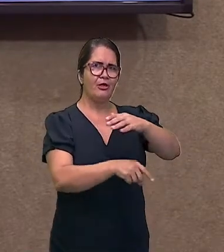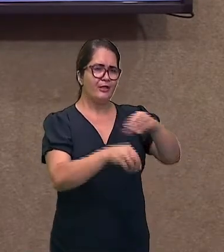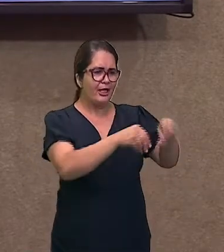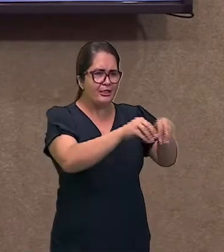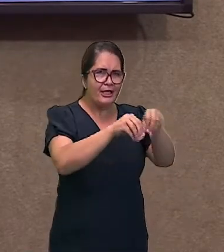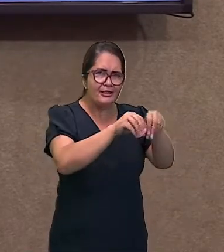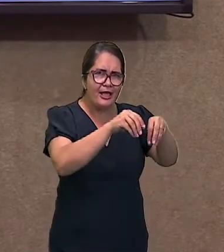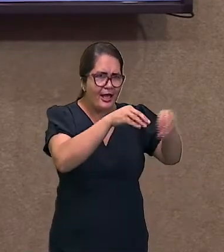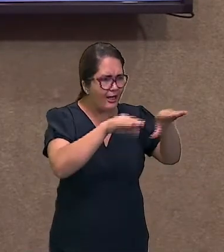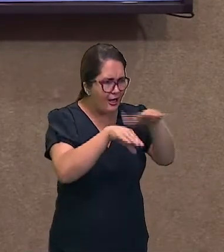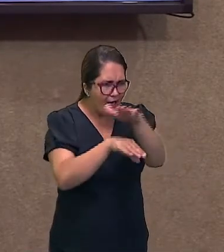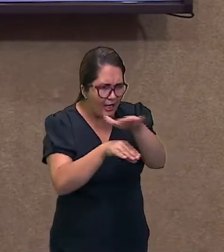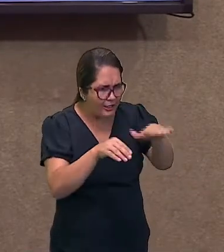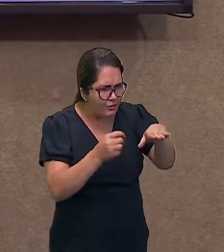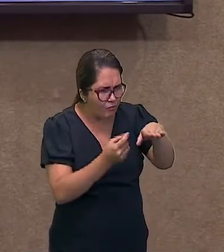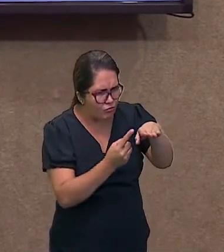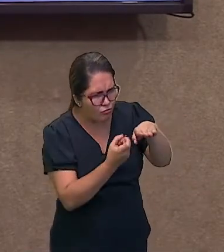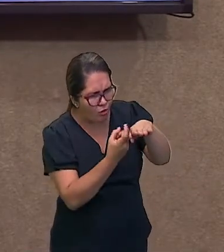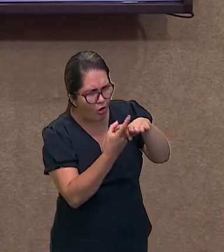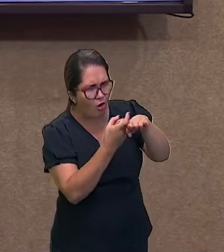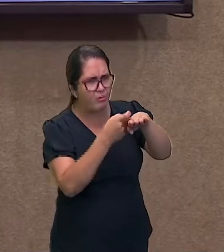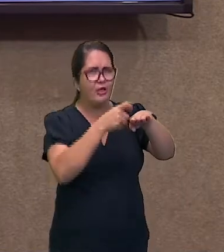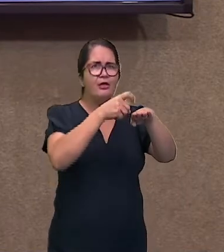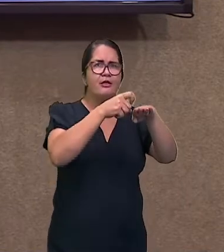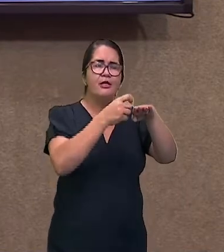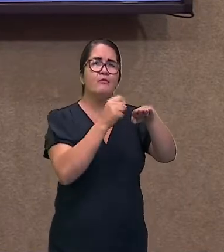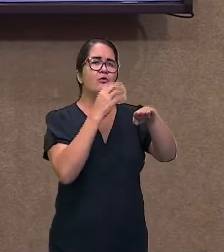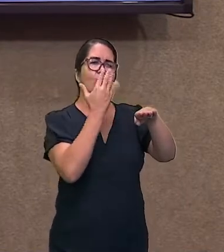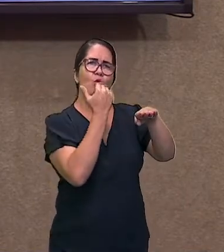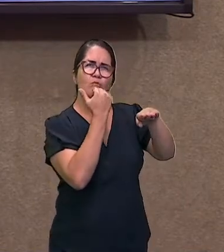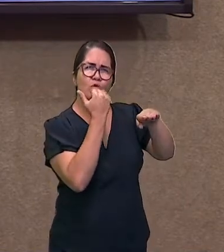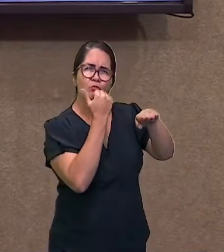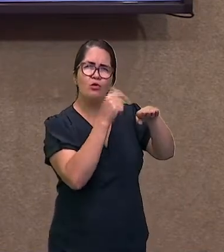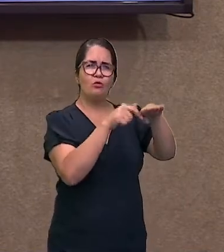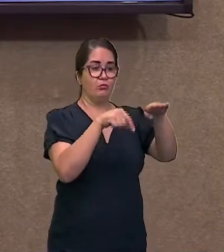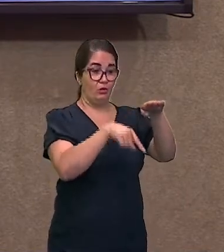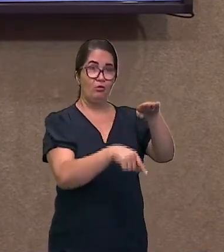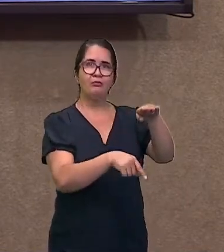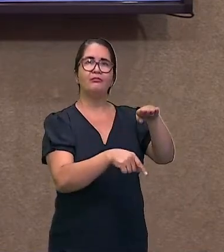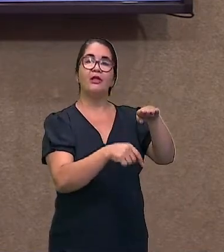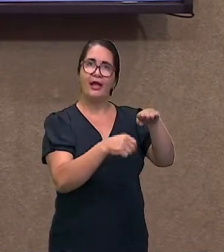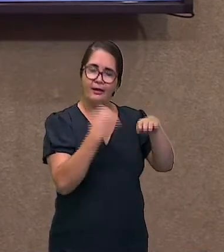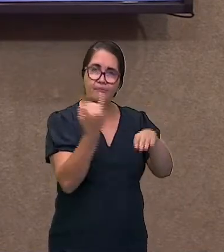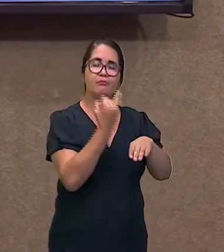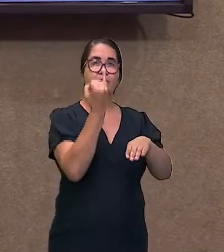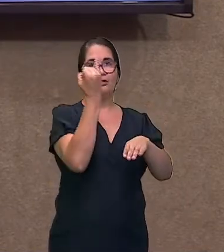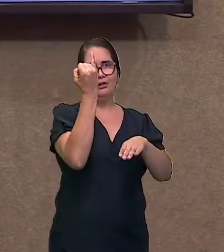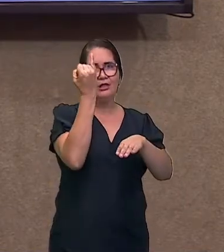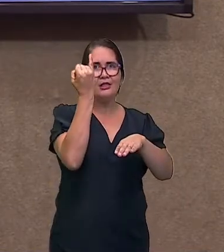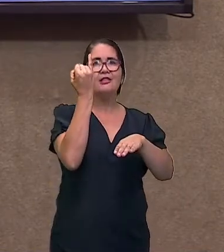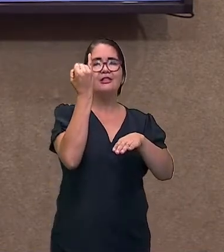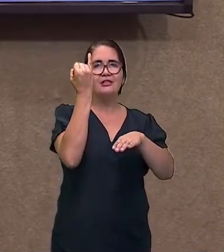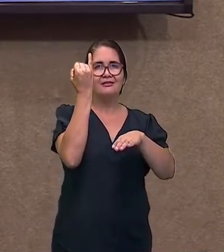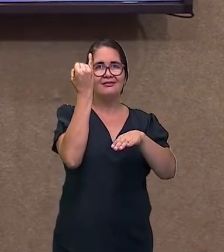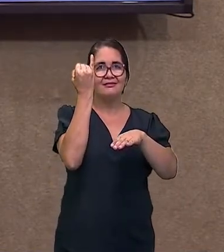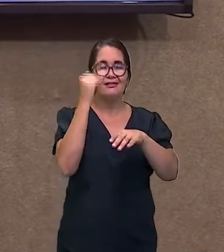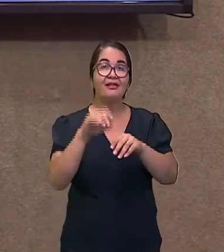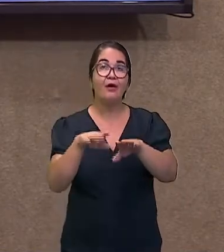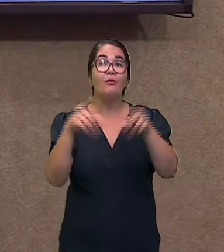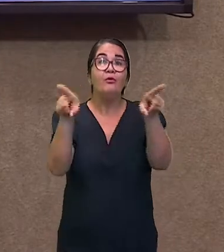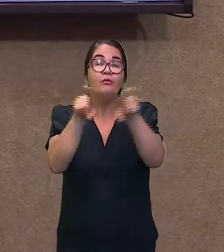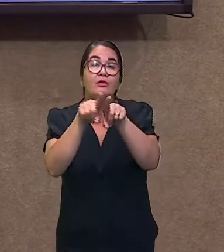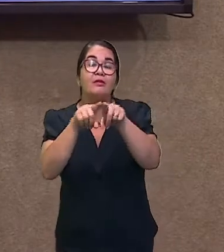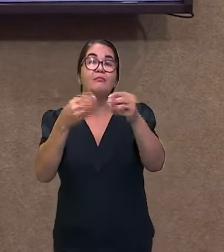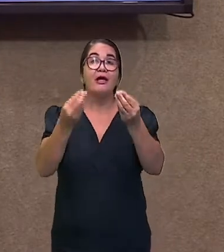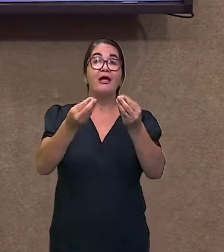por morte natural mesmo e fica ali depositado no solo, vem uma outra porção de solo por cima dele e aí